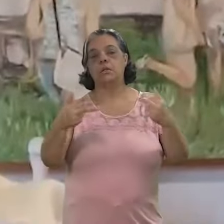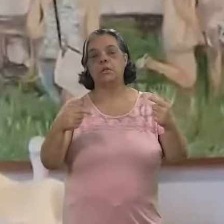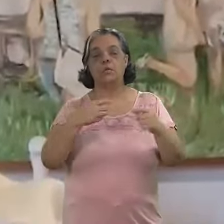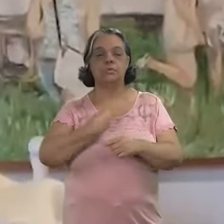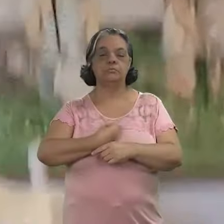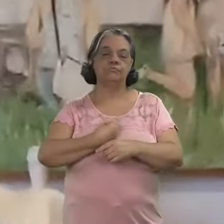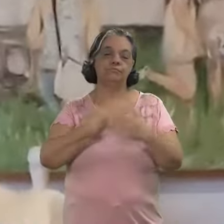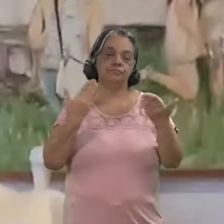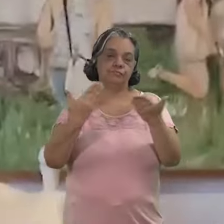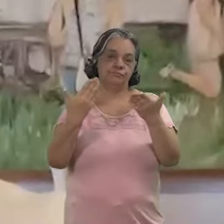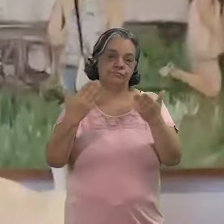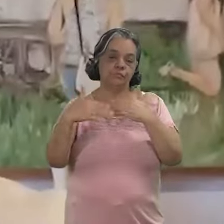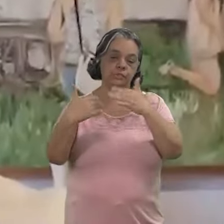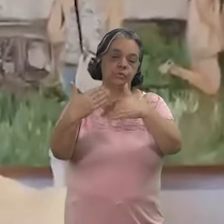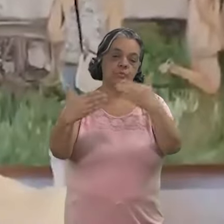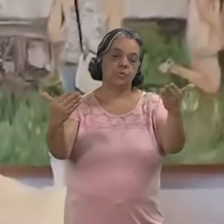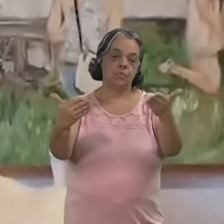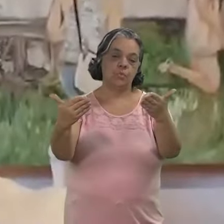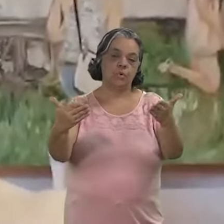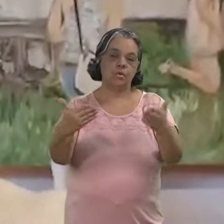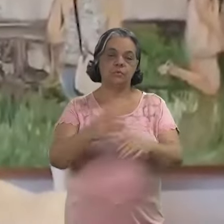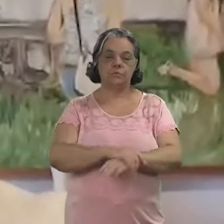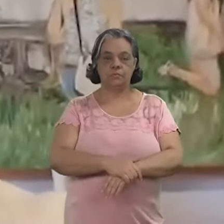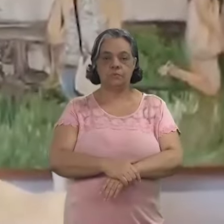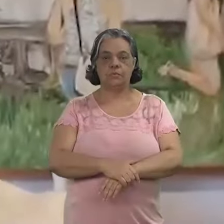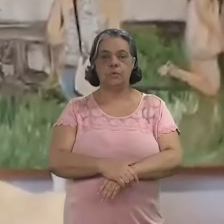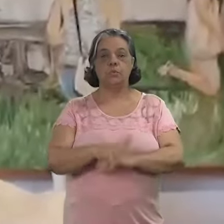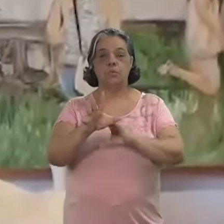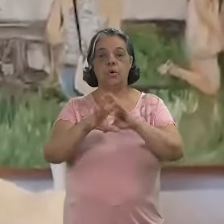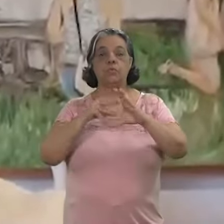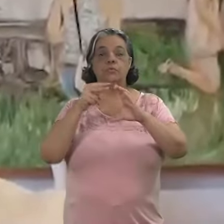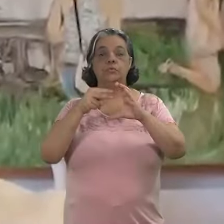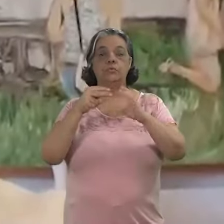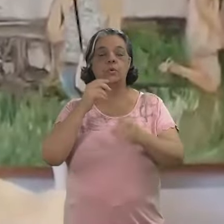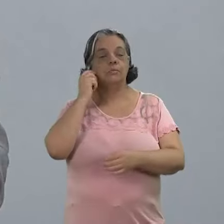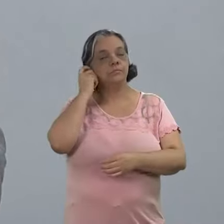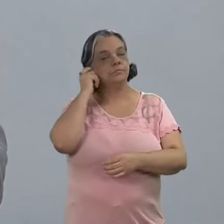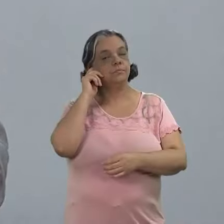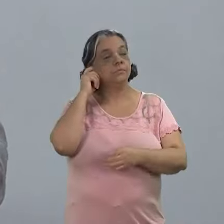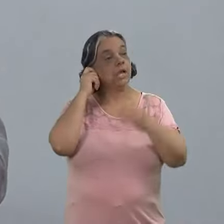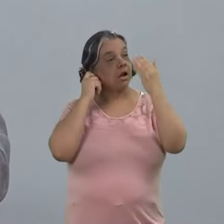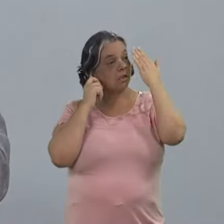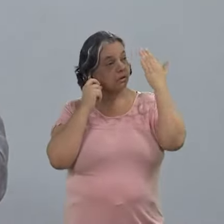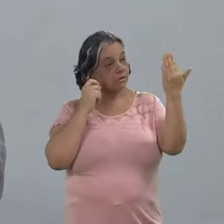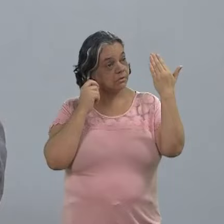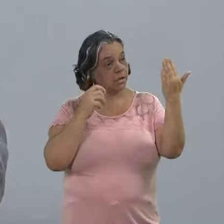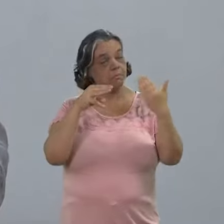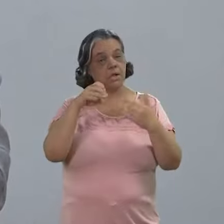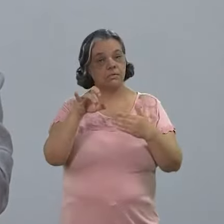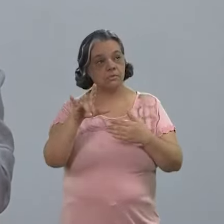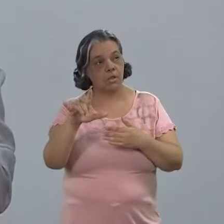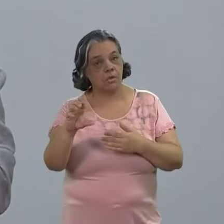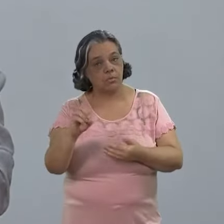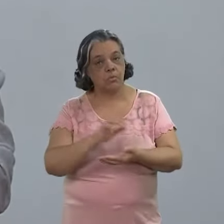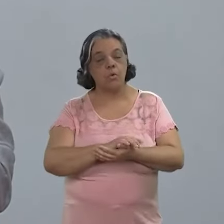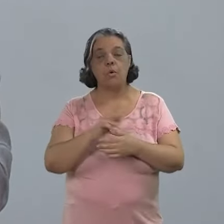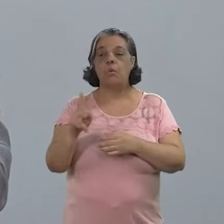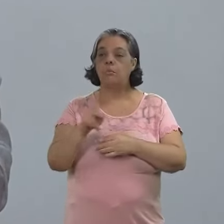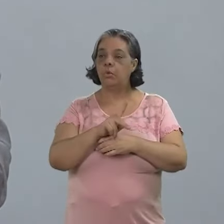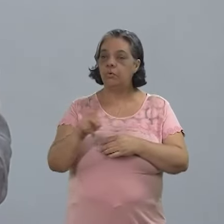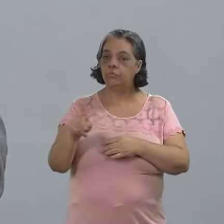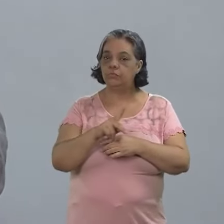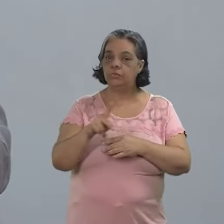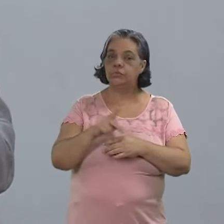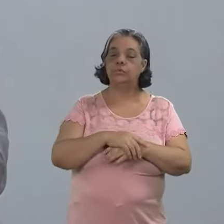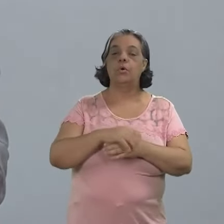material que existe hoje em circulação no ponto de vista do audiovisual? A gente agradece a Marcelo Pedroso,